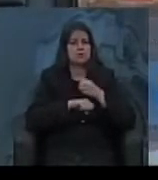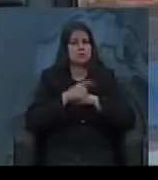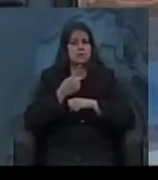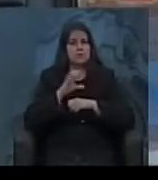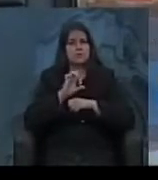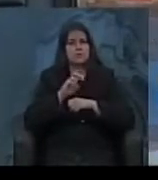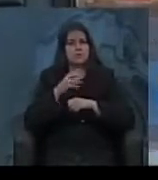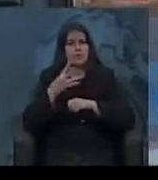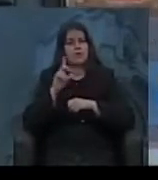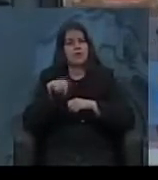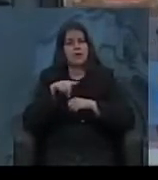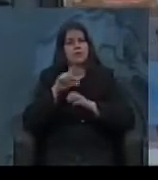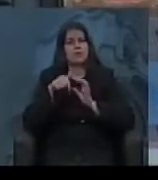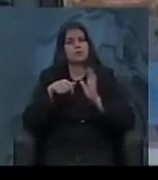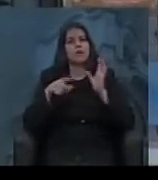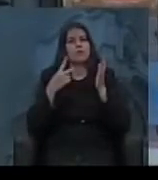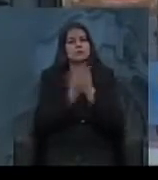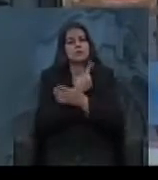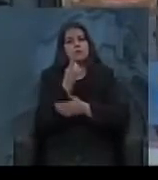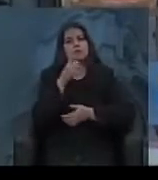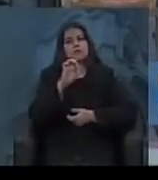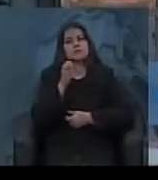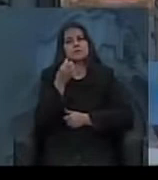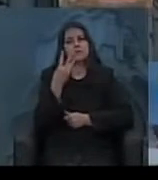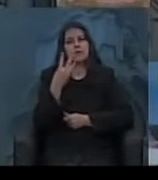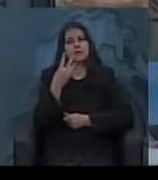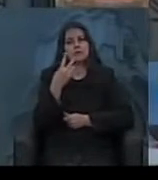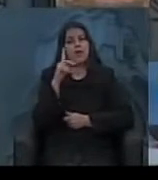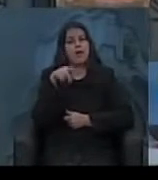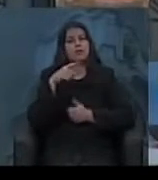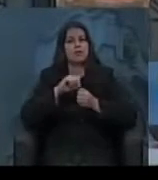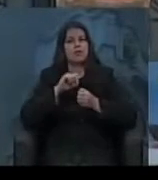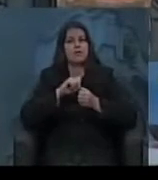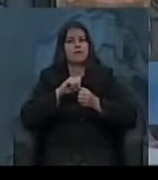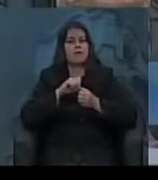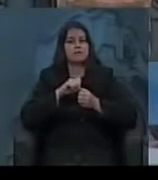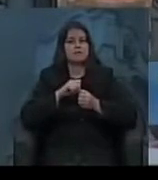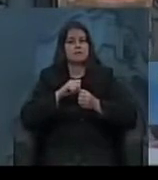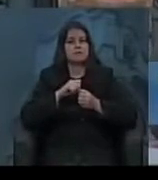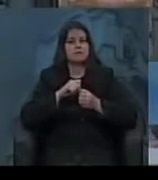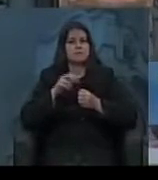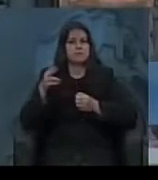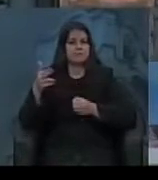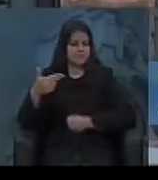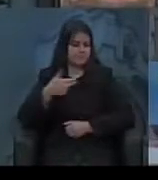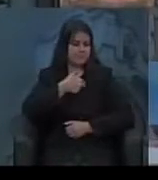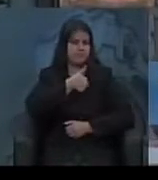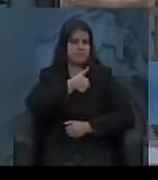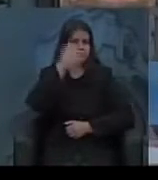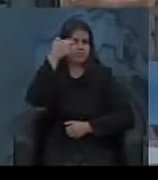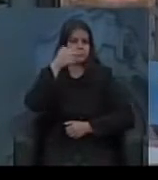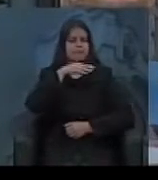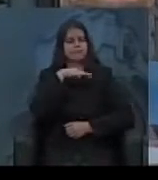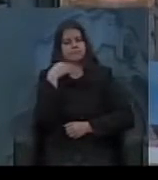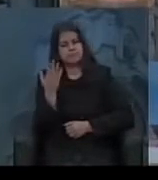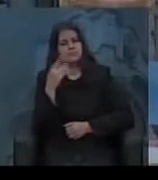vai ser dado em 64. O Vargas adia um tiro no peito por 10 anos a tentativa de golpe.